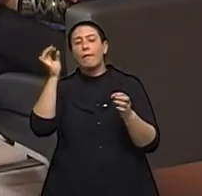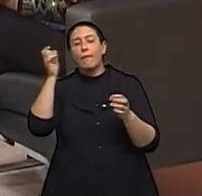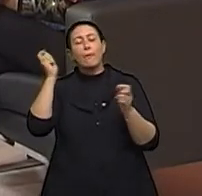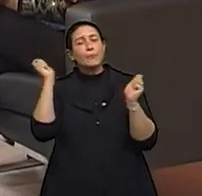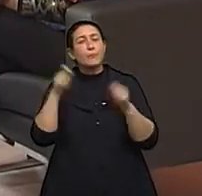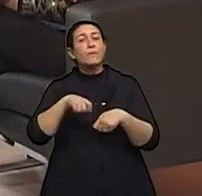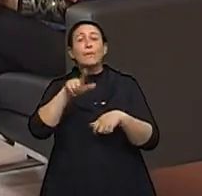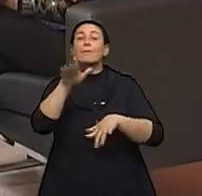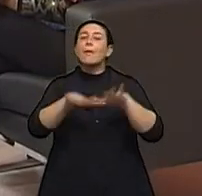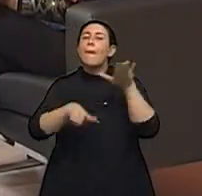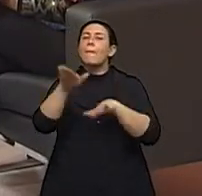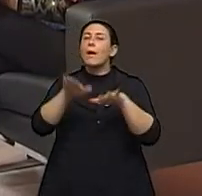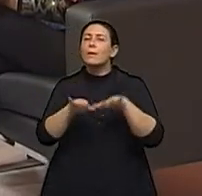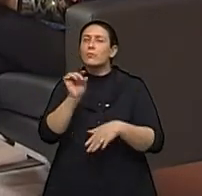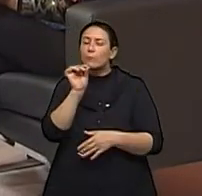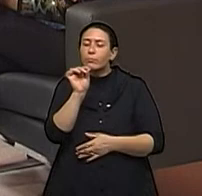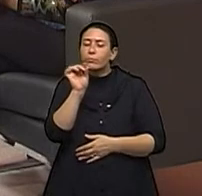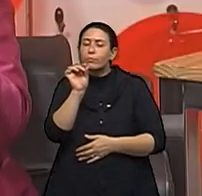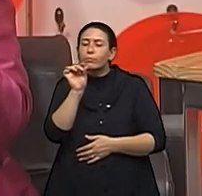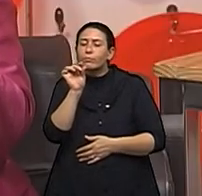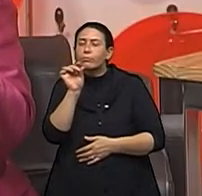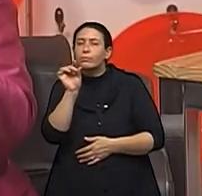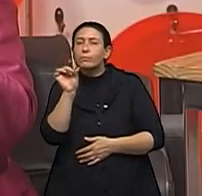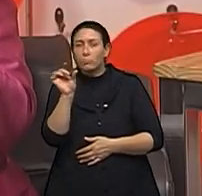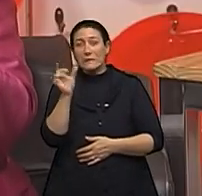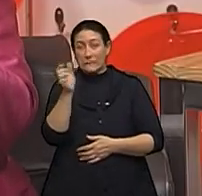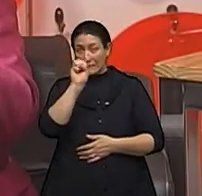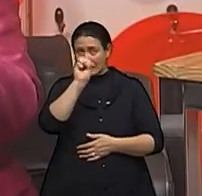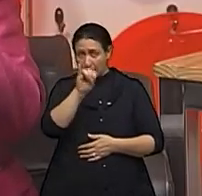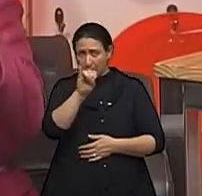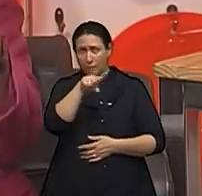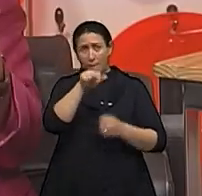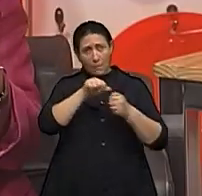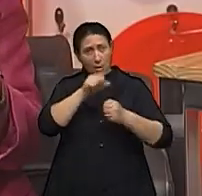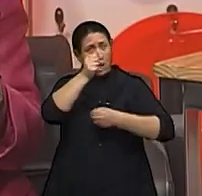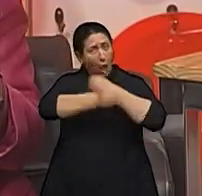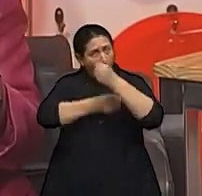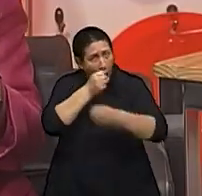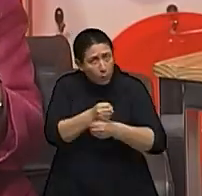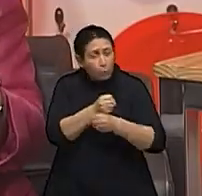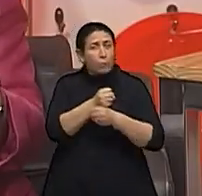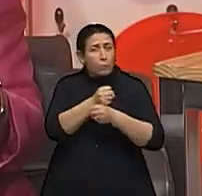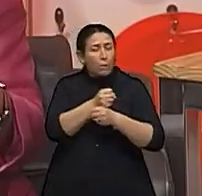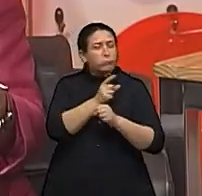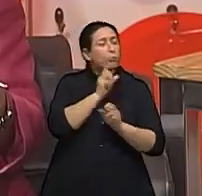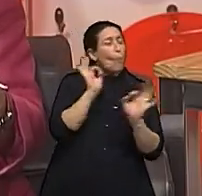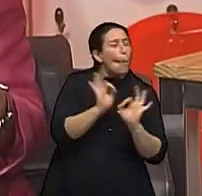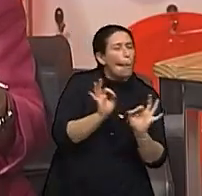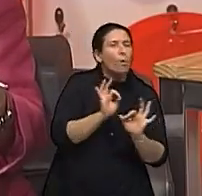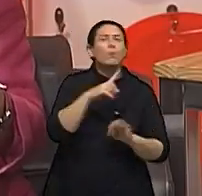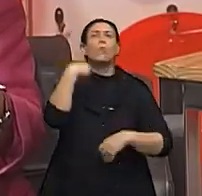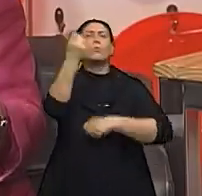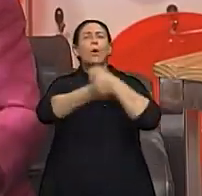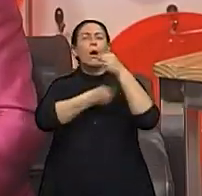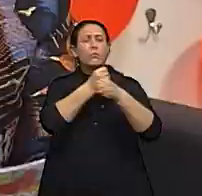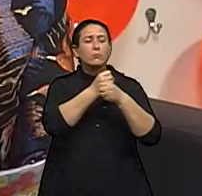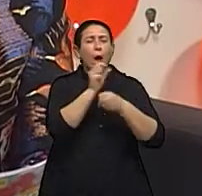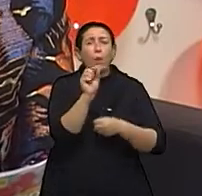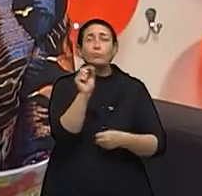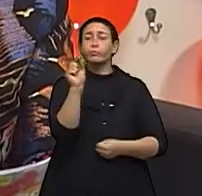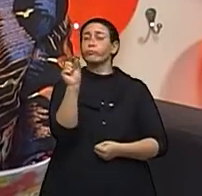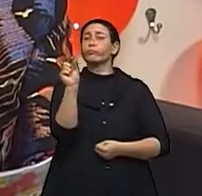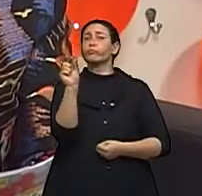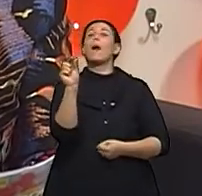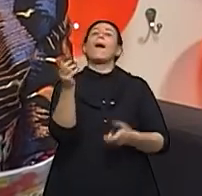o tamanhinho do tumor. Então, quanto menor o tumor, mais chances de curar. Teve uma época